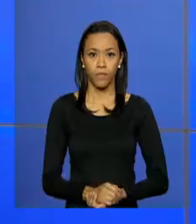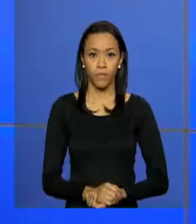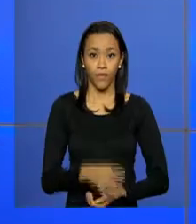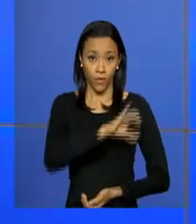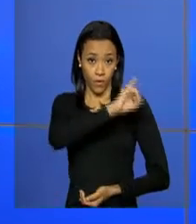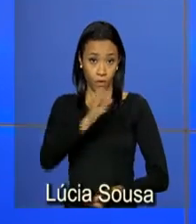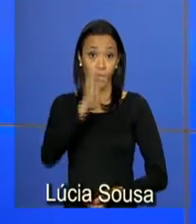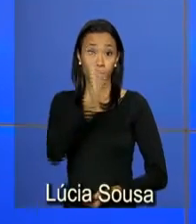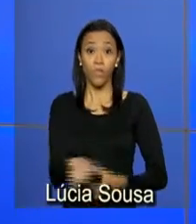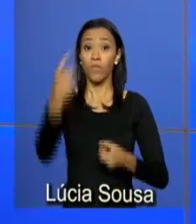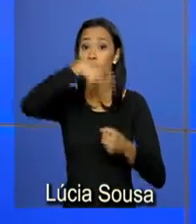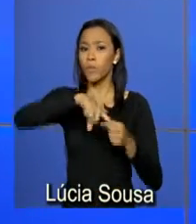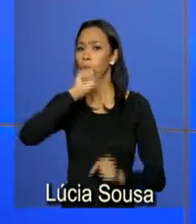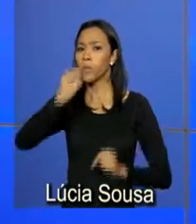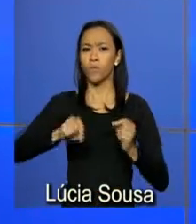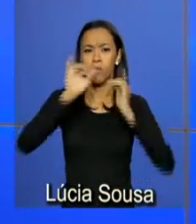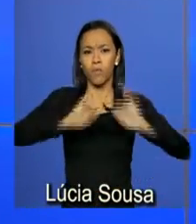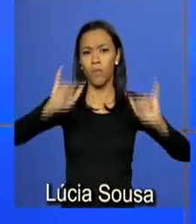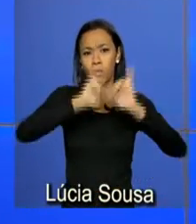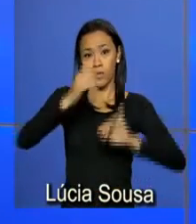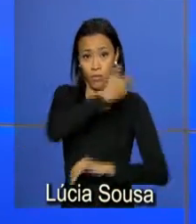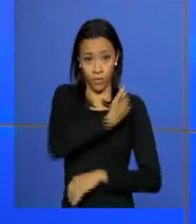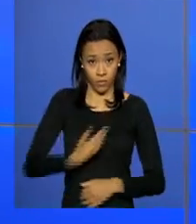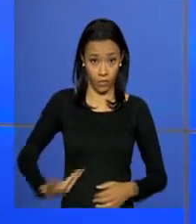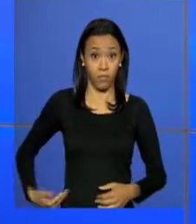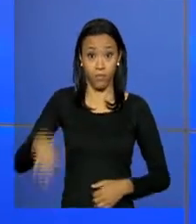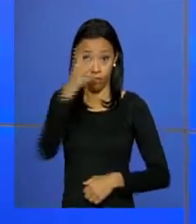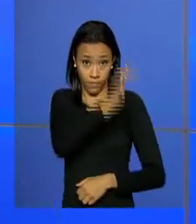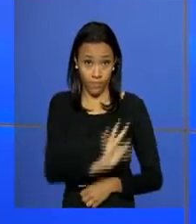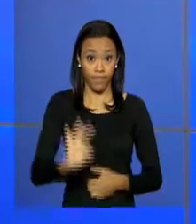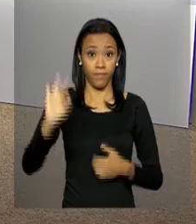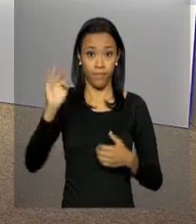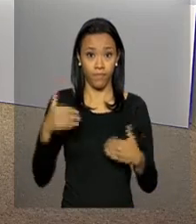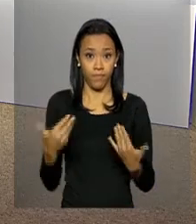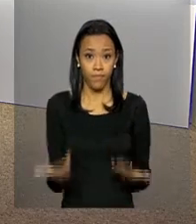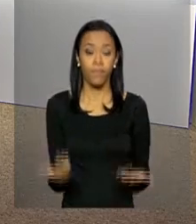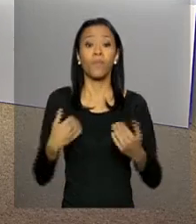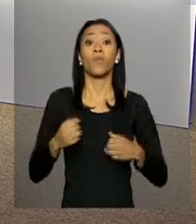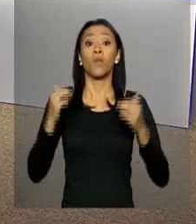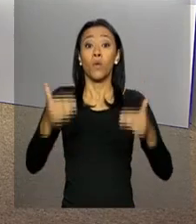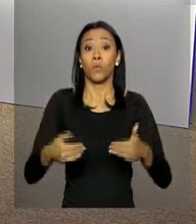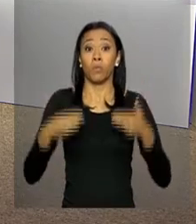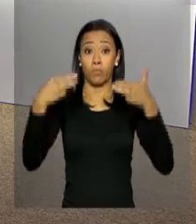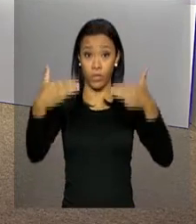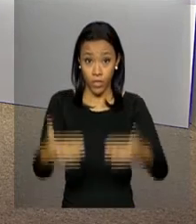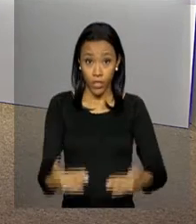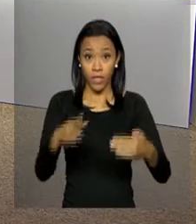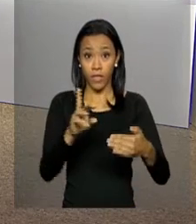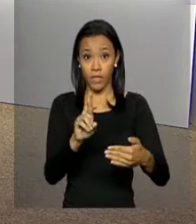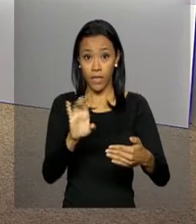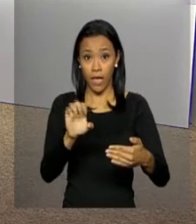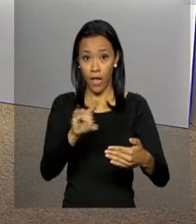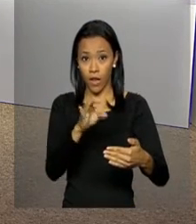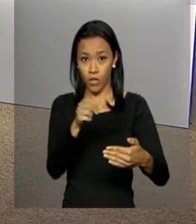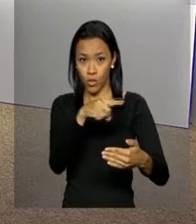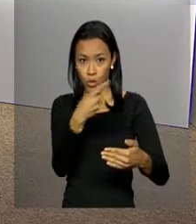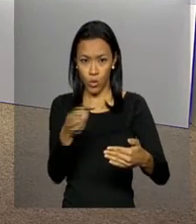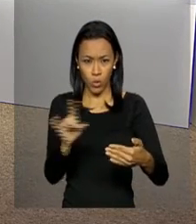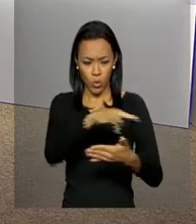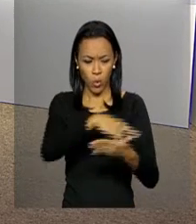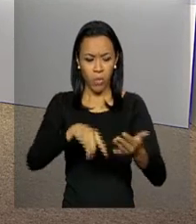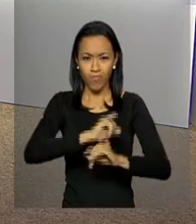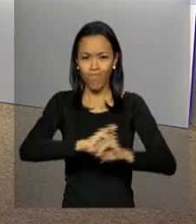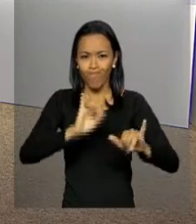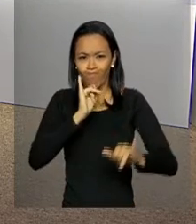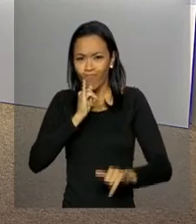Olá, estamos de volta com as informações do Poder Executivo Federal. O Ministério das Relações Exteriores divulgou nota lamentando